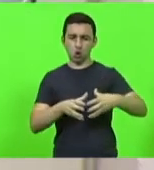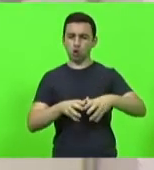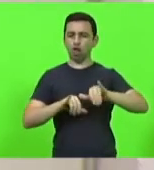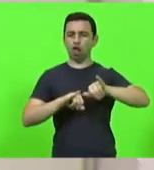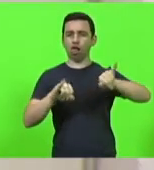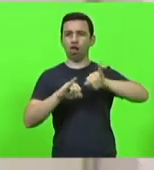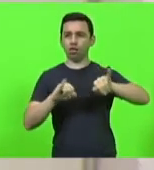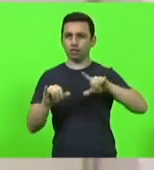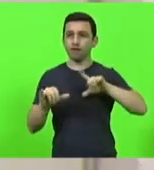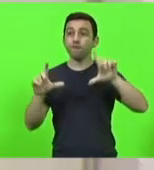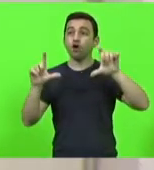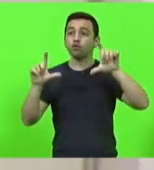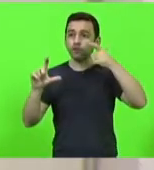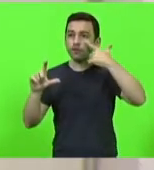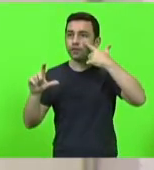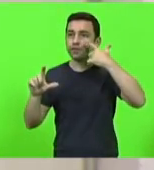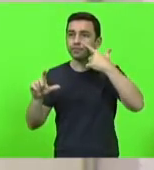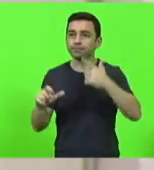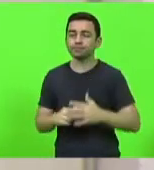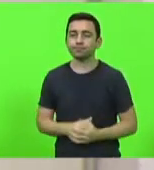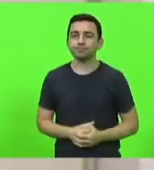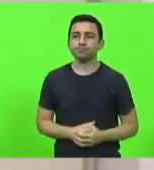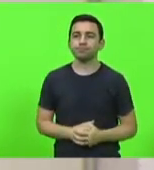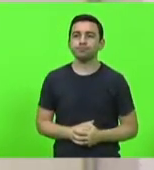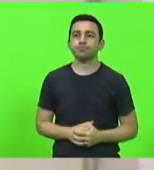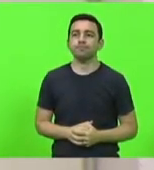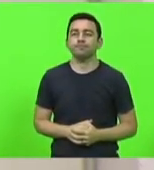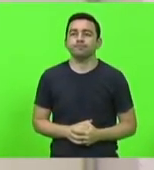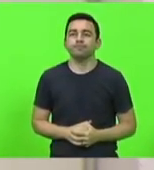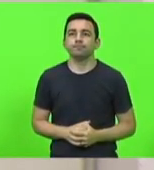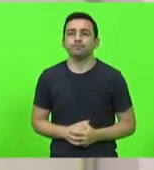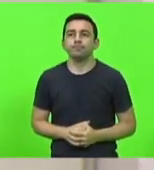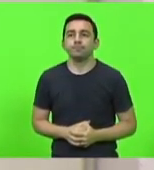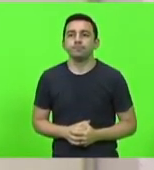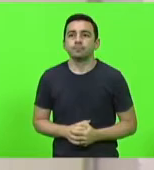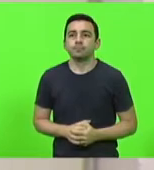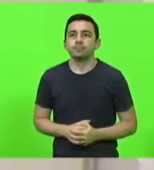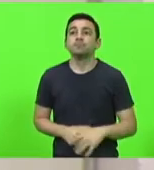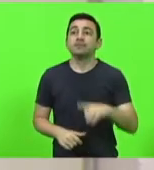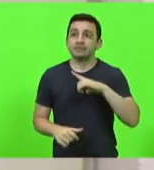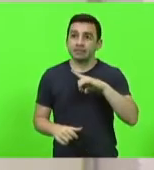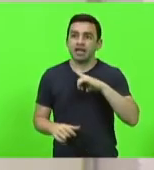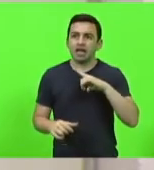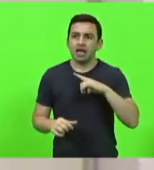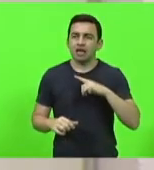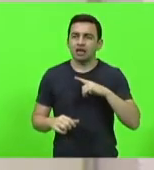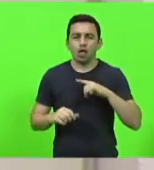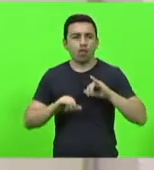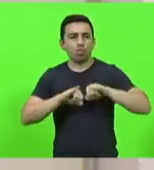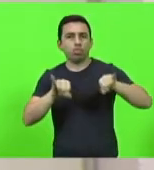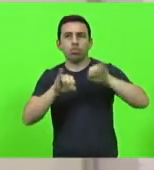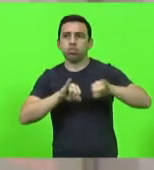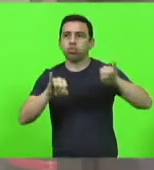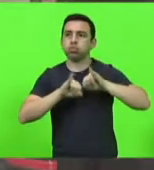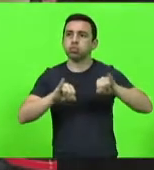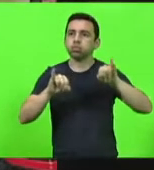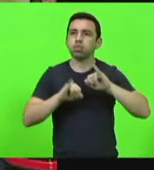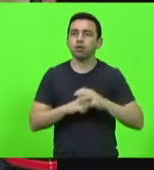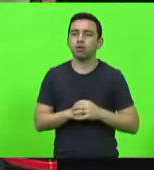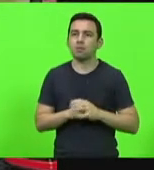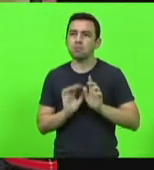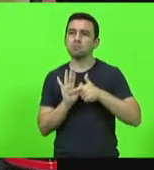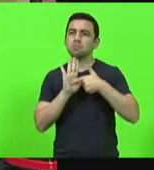Tem fotos ali? Tem como botar na tela, por gentileza? Fazem toda uma ação midiática, querendo